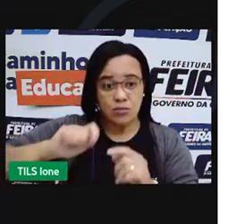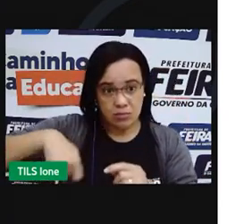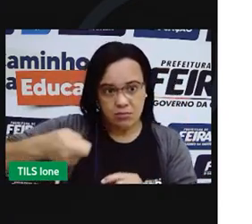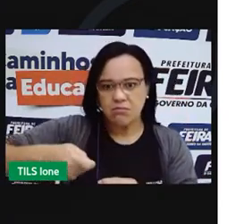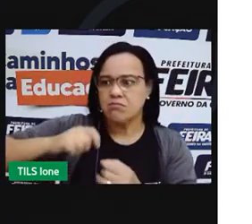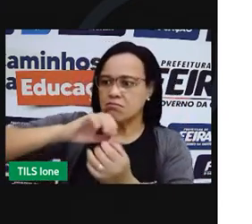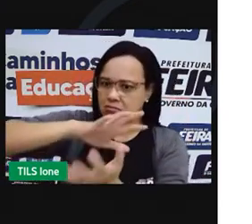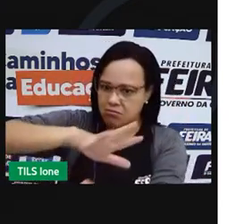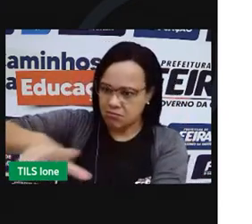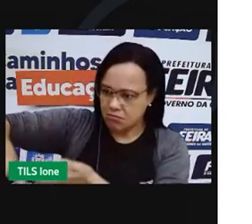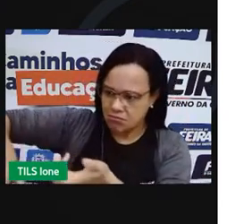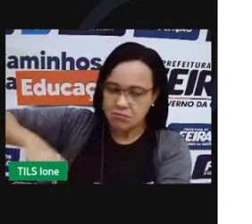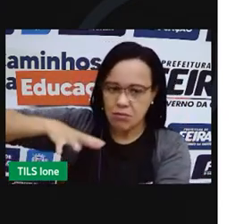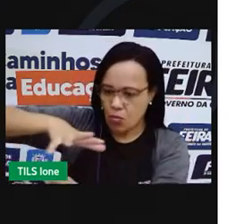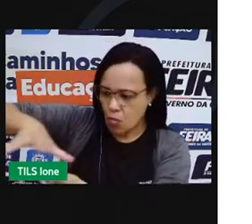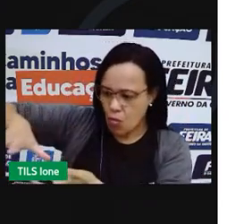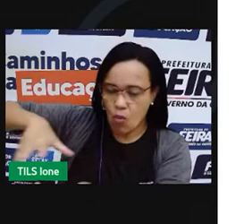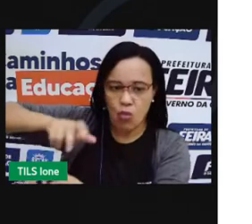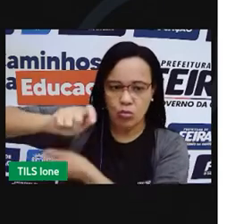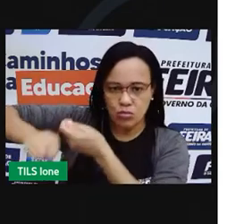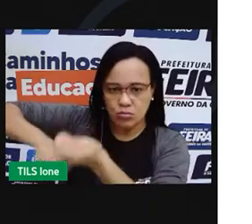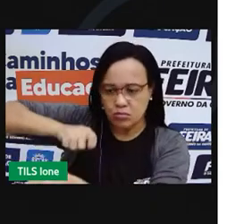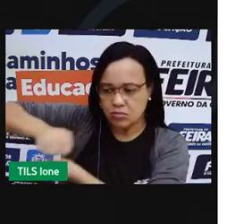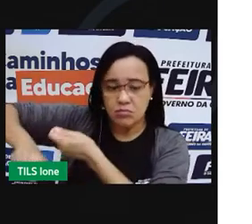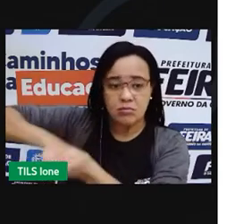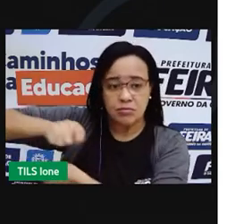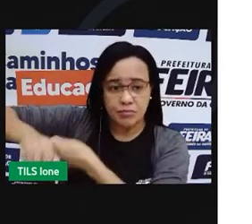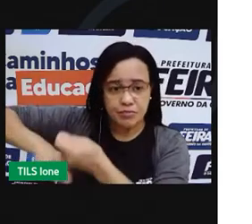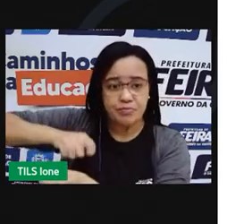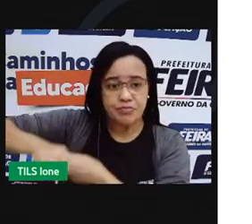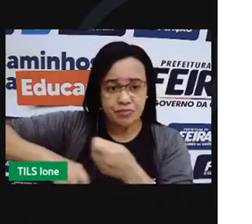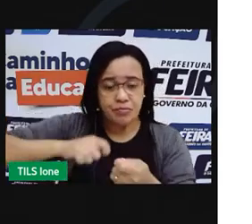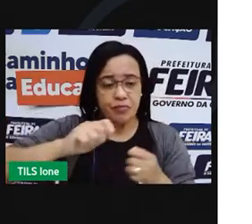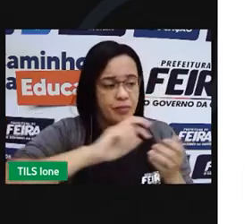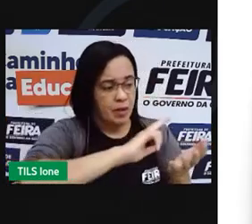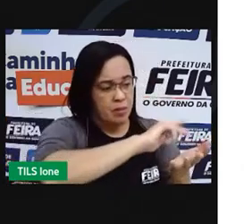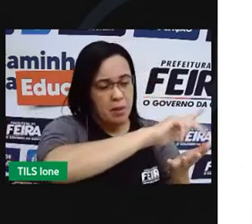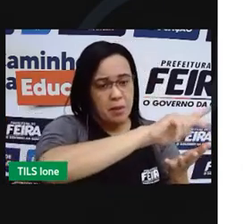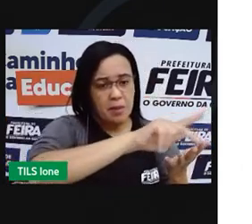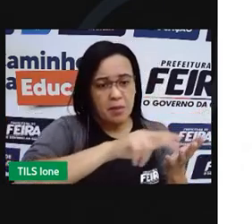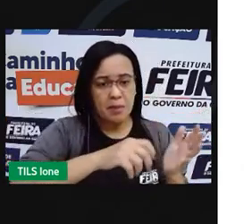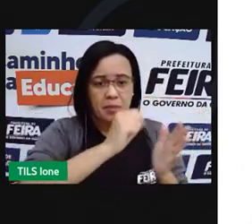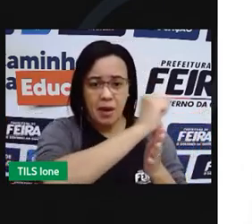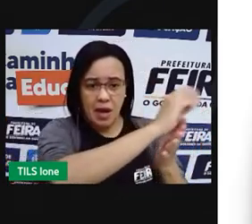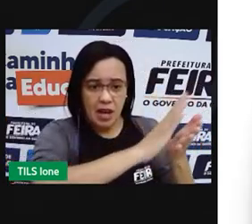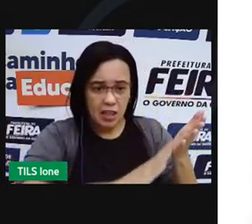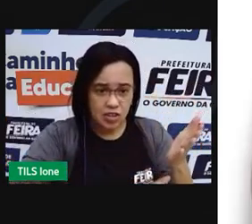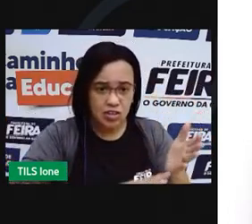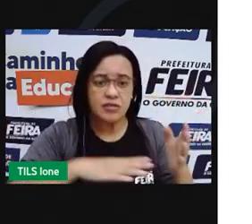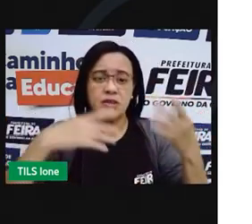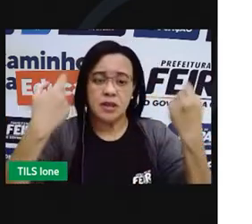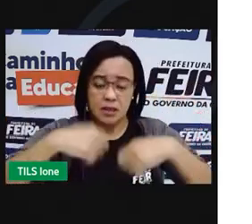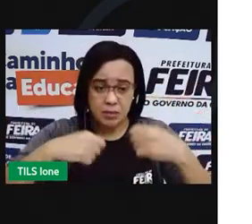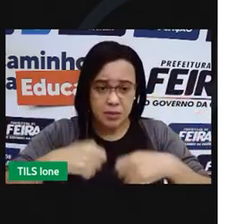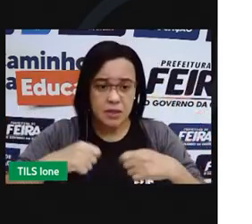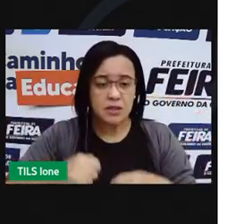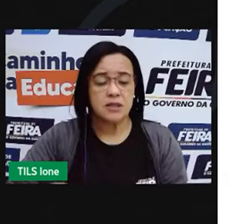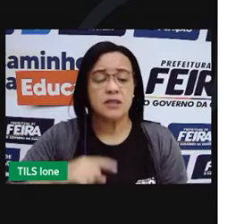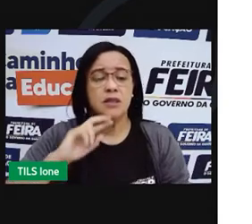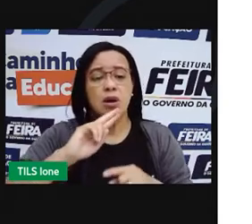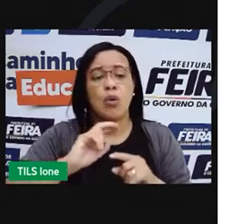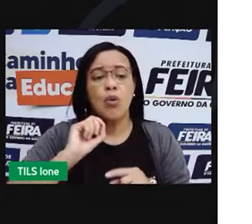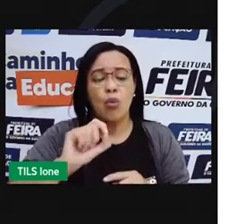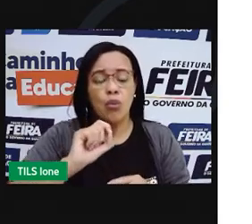humanidade realiza, fazendo com que essas atividades sejam realizadas de uma forma rentável financeiramente, ao mesmo